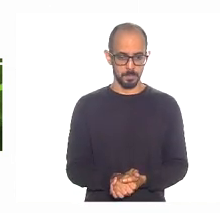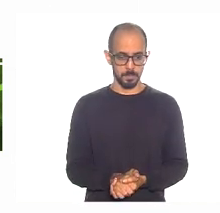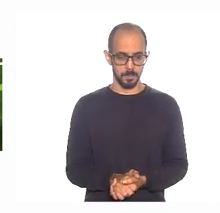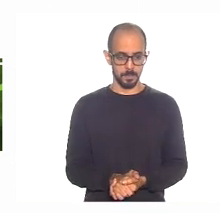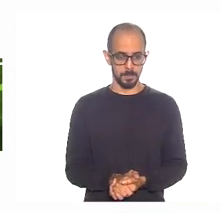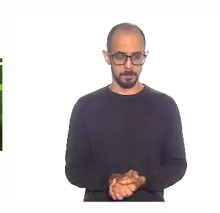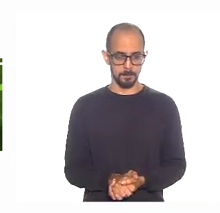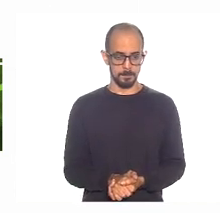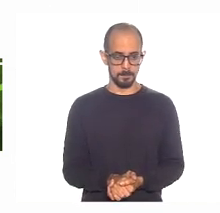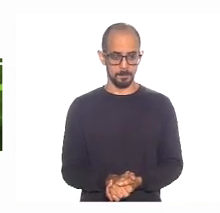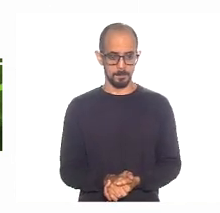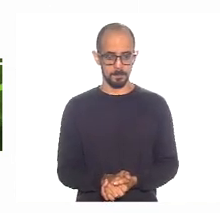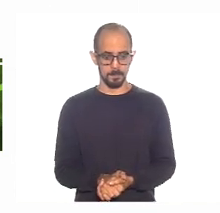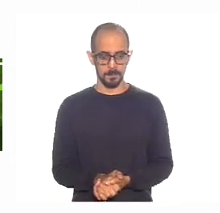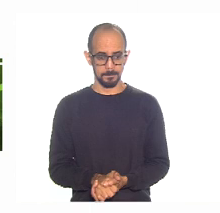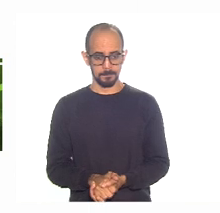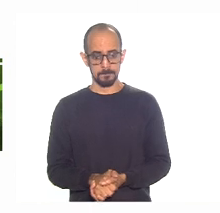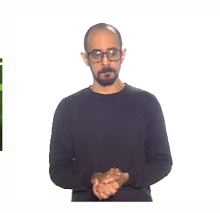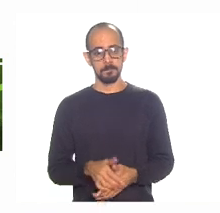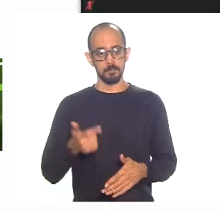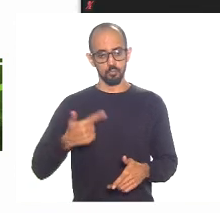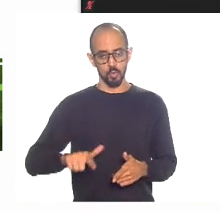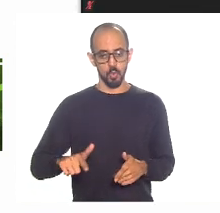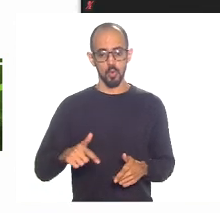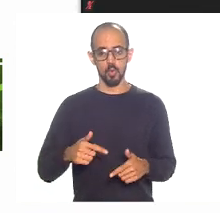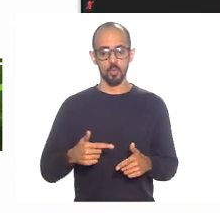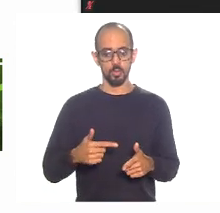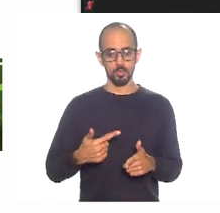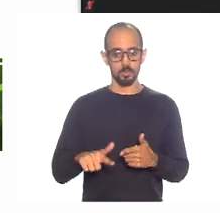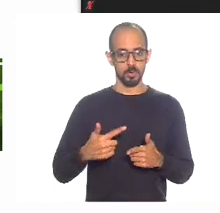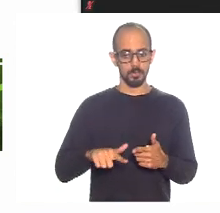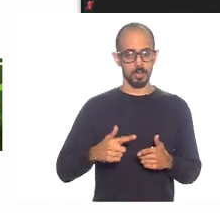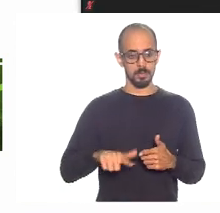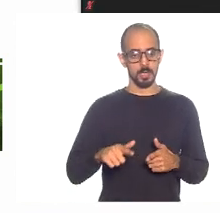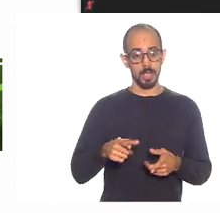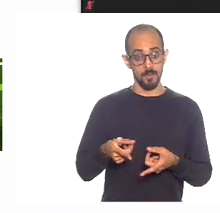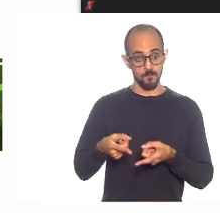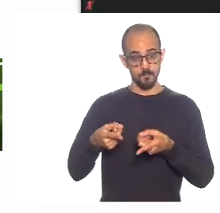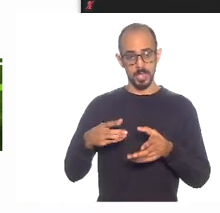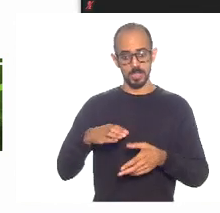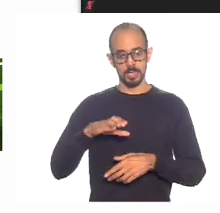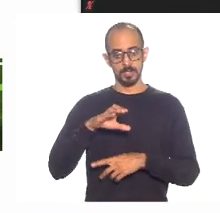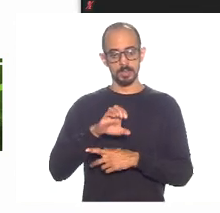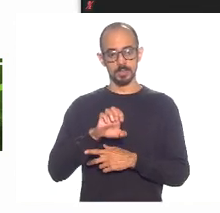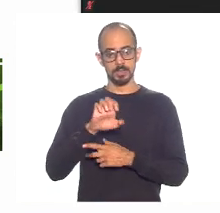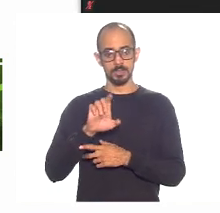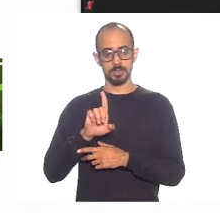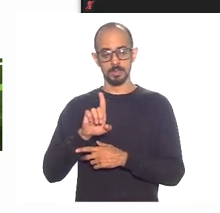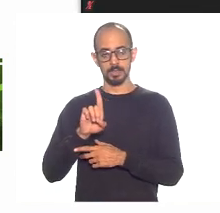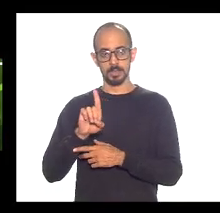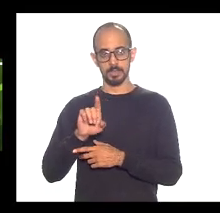Bom, aí os pontos críticos é a questão da privacização da CEDAR e, na verdade, hoje a gente já não tem a faca do pescoço,